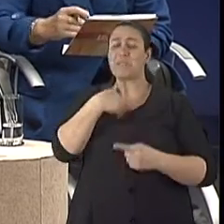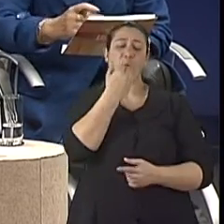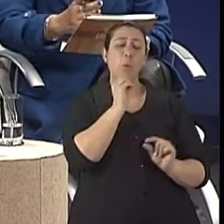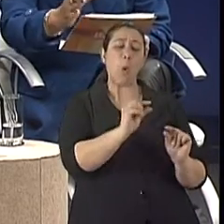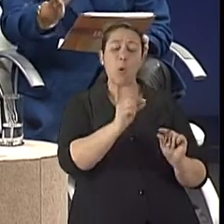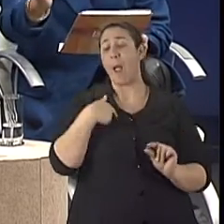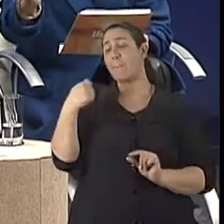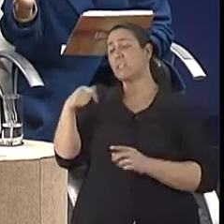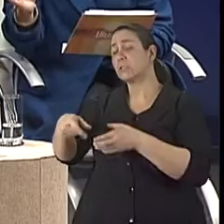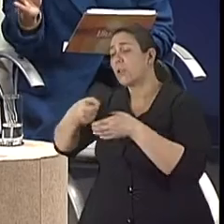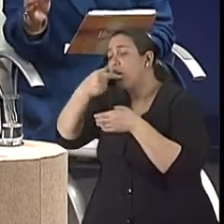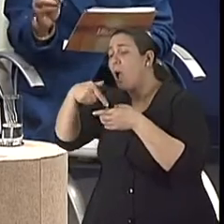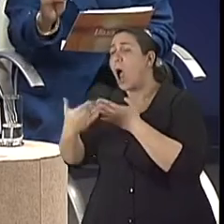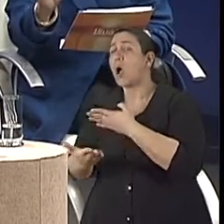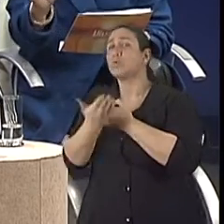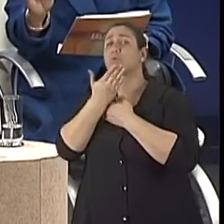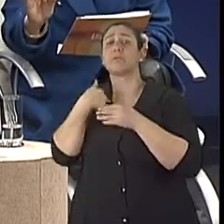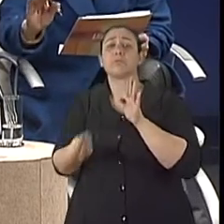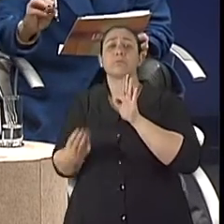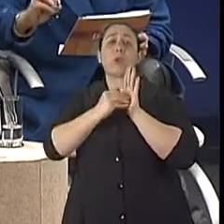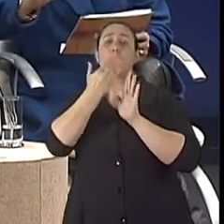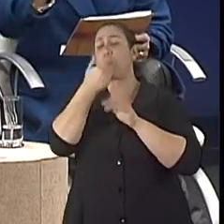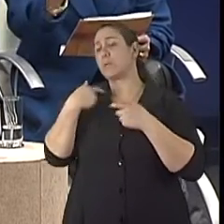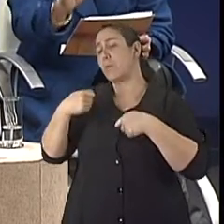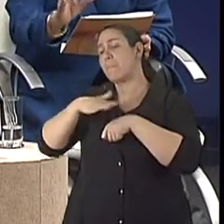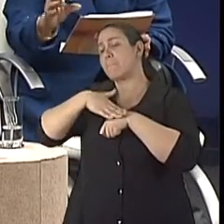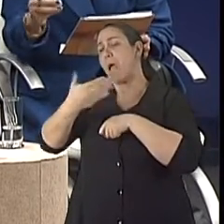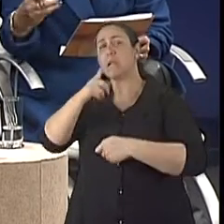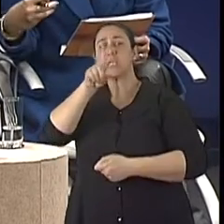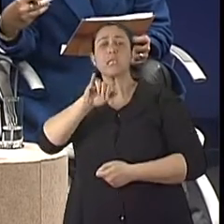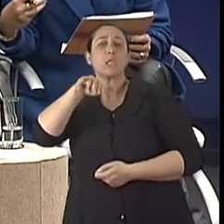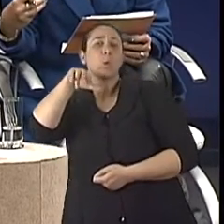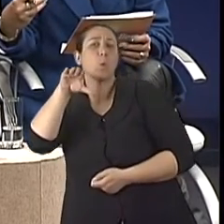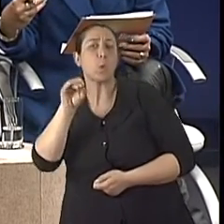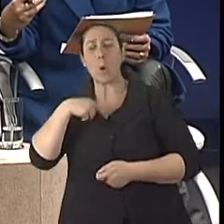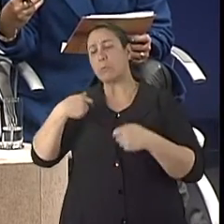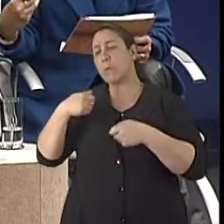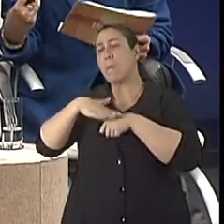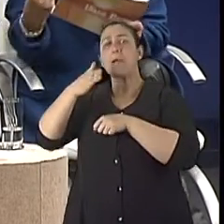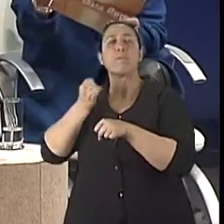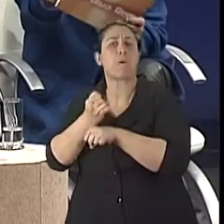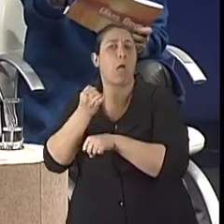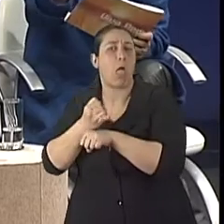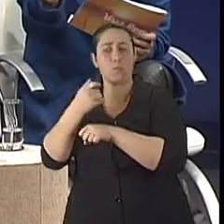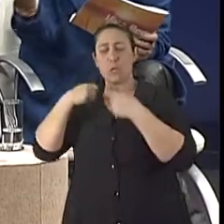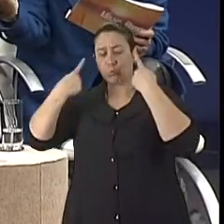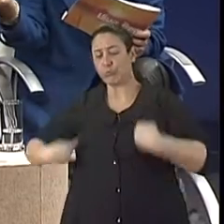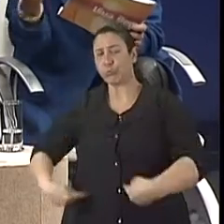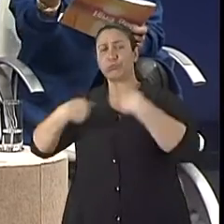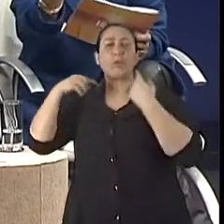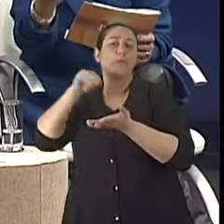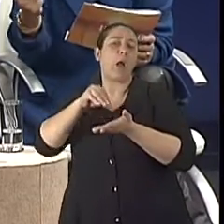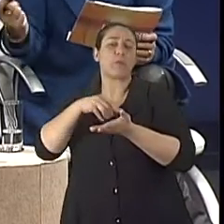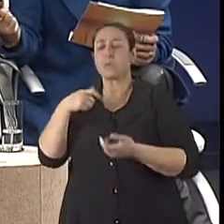É verdade. Sobre complementos alimentares. Eu preciso de mais inco, eu preciso de mais ferro. Muitos eu preciso? Muitos programas. Eu